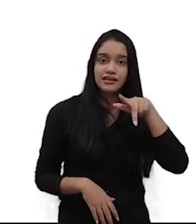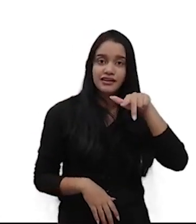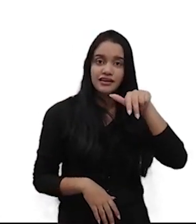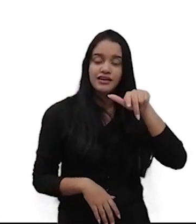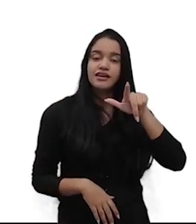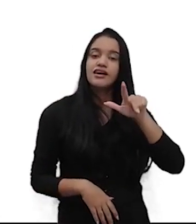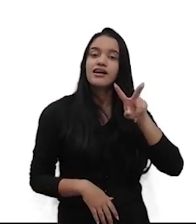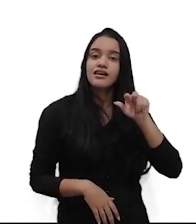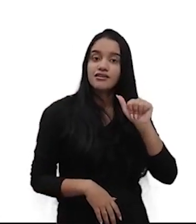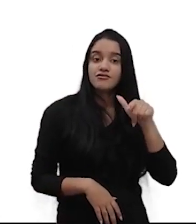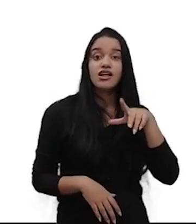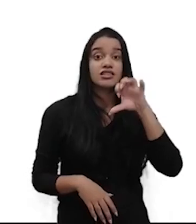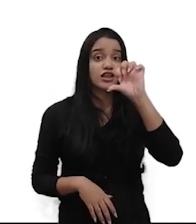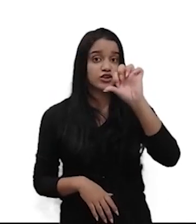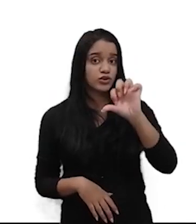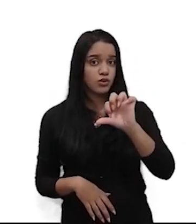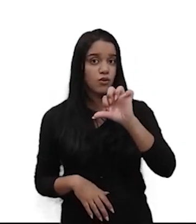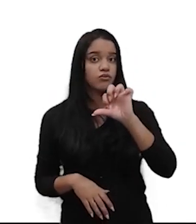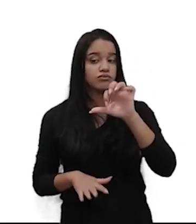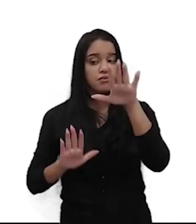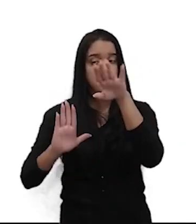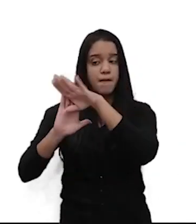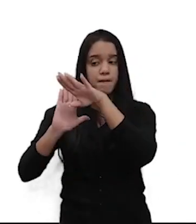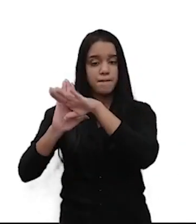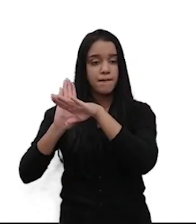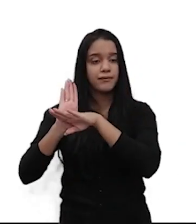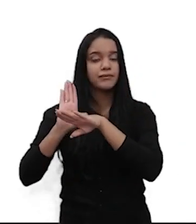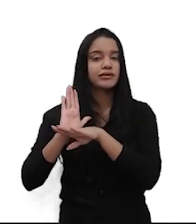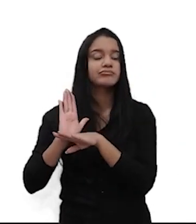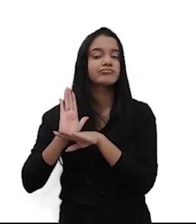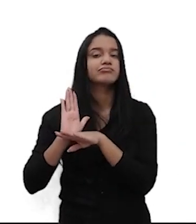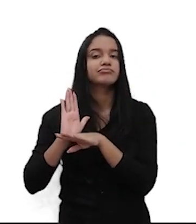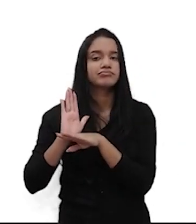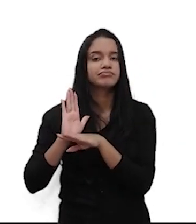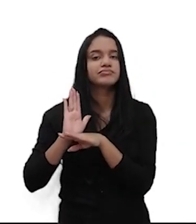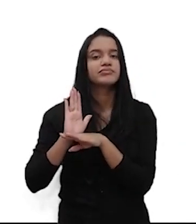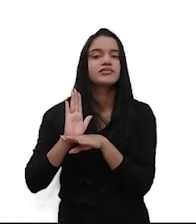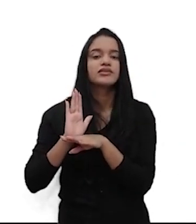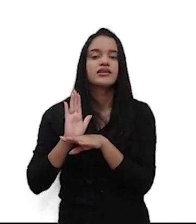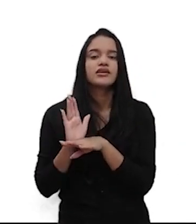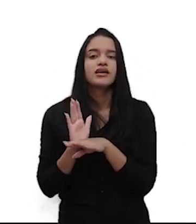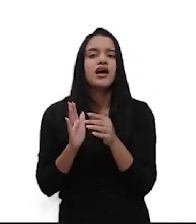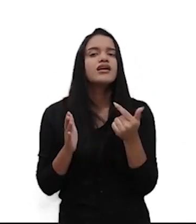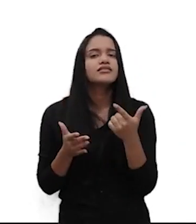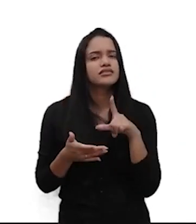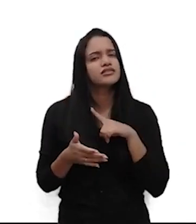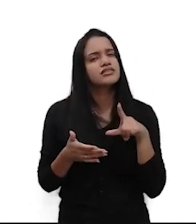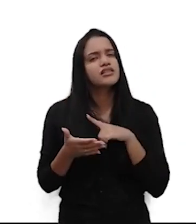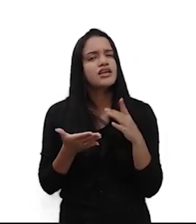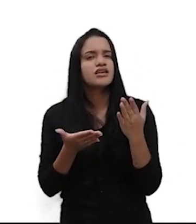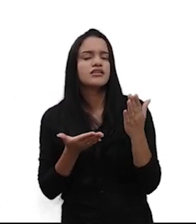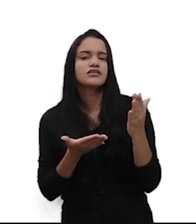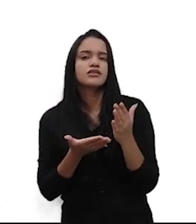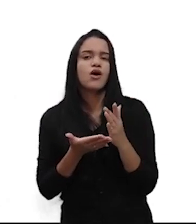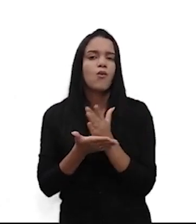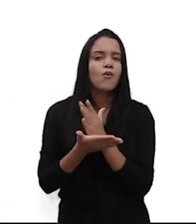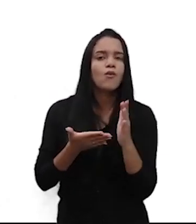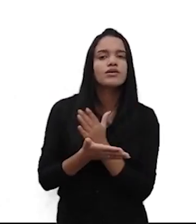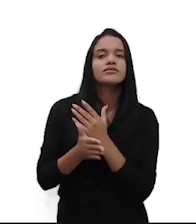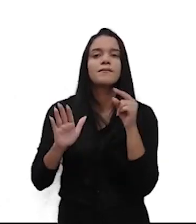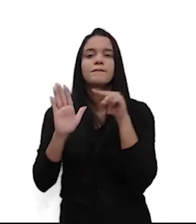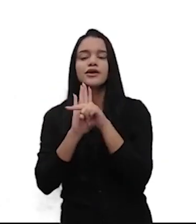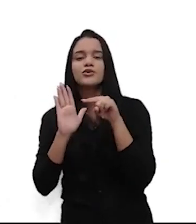quadrantes. Desses nove quadrantes, ele, quando vem com algumas perguntas ali, como? O que? Para quem?